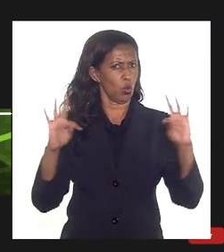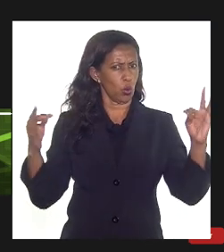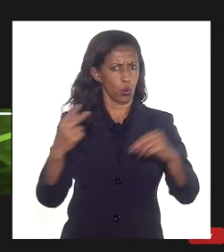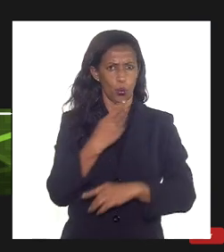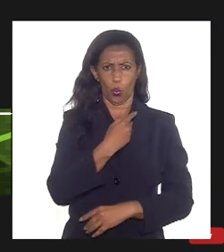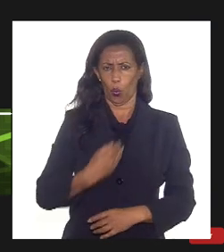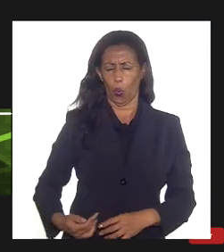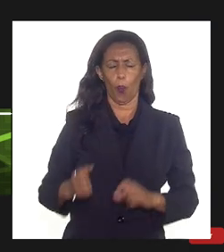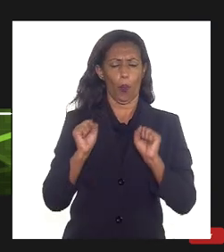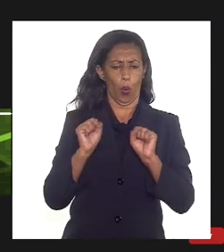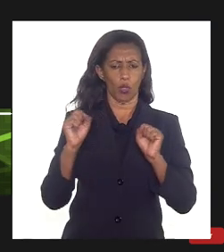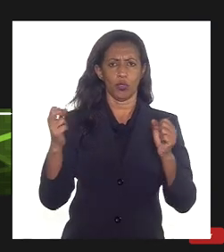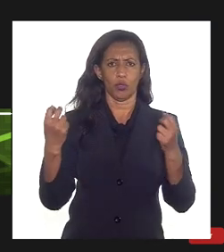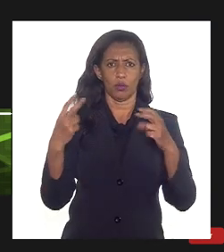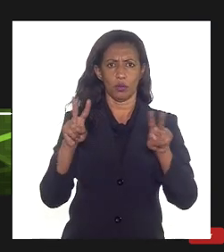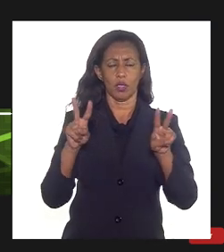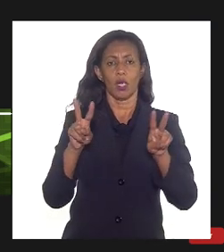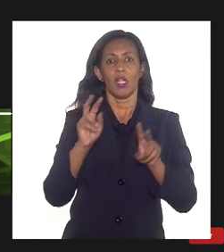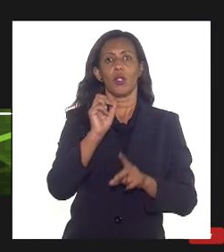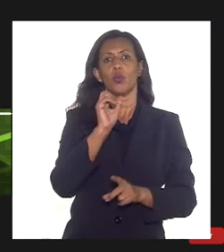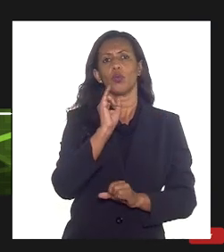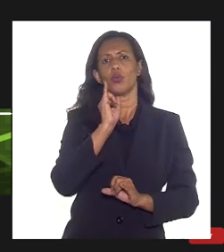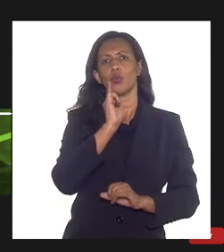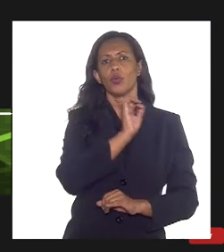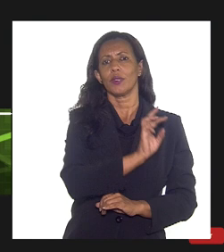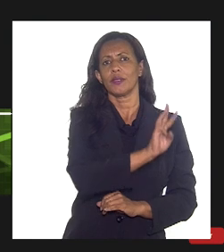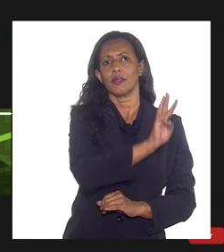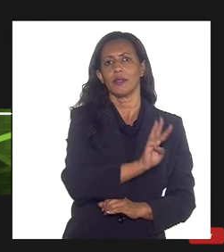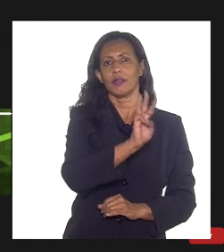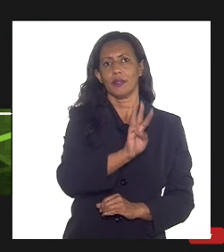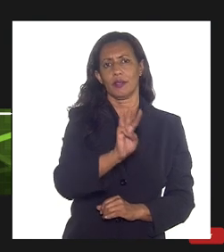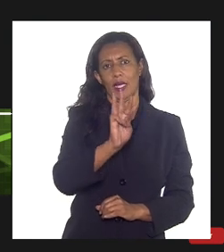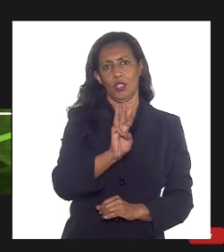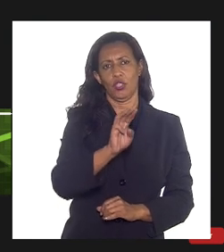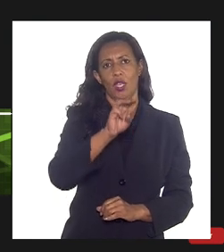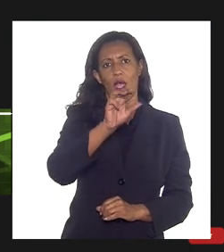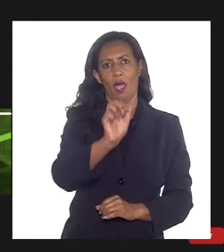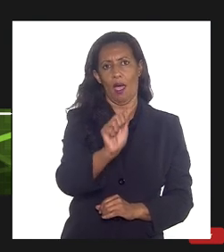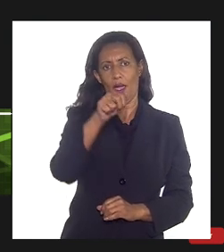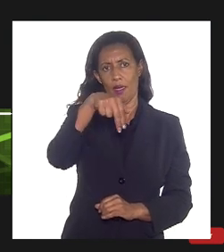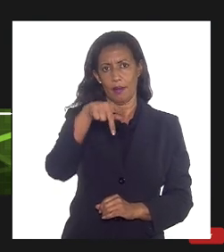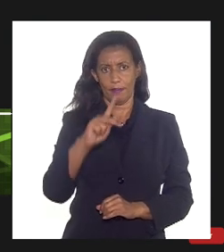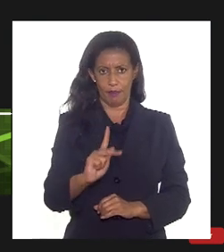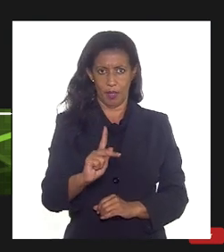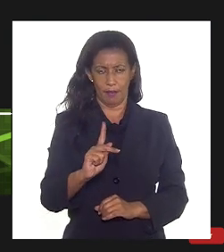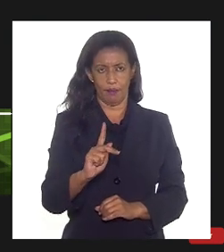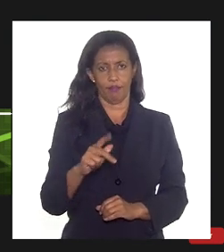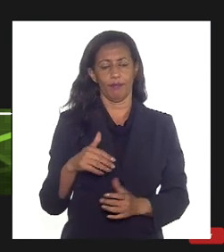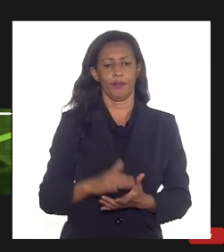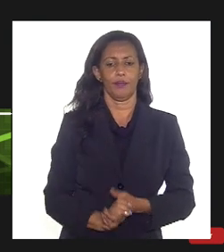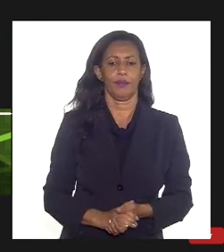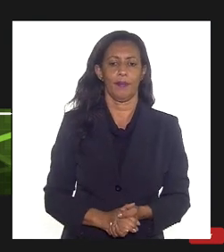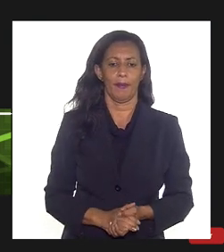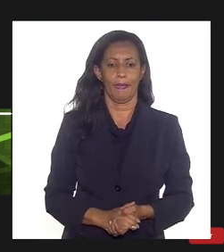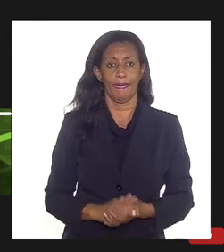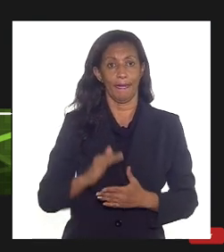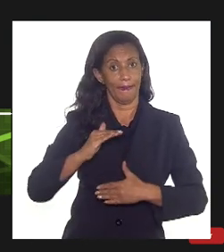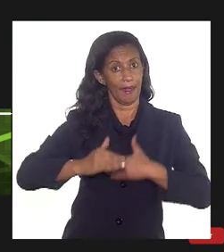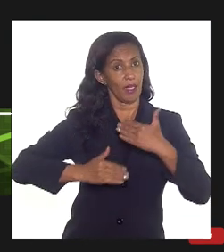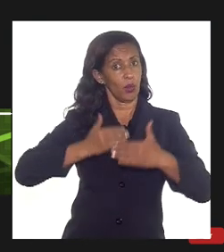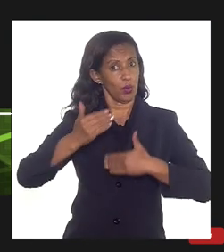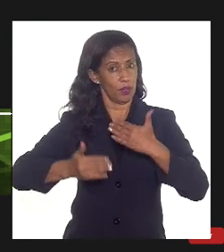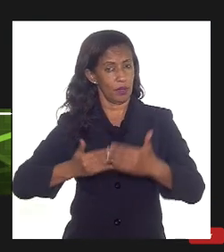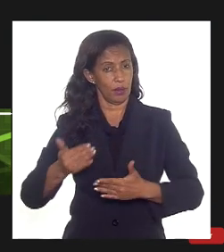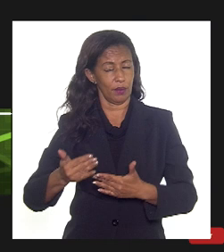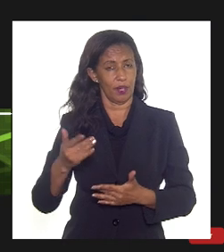disponíveis no site da ANP os contratos com a distribuidora em consequência de termos feito esses contratos ali